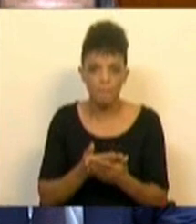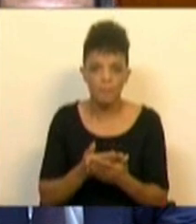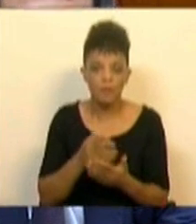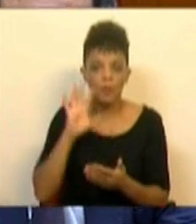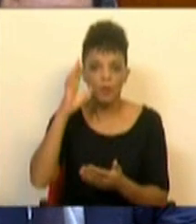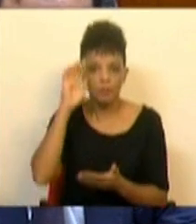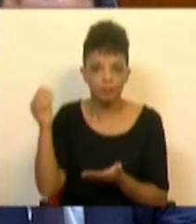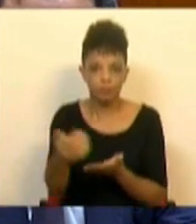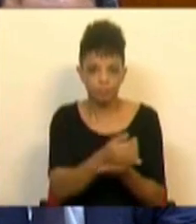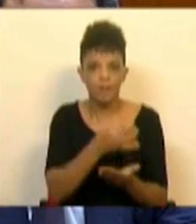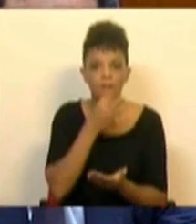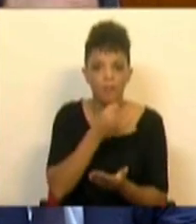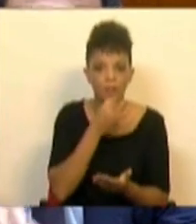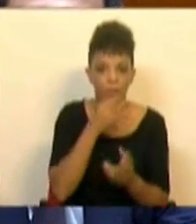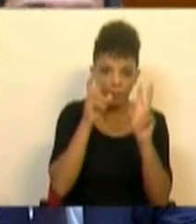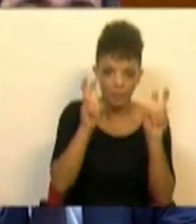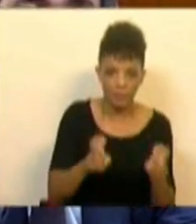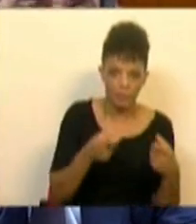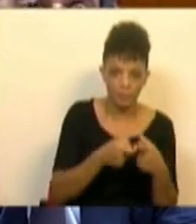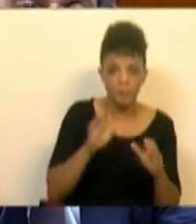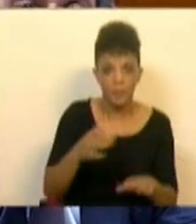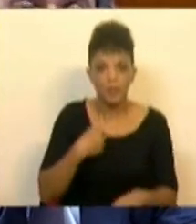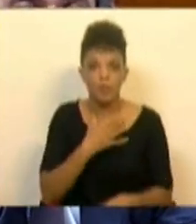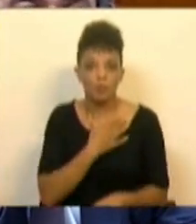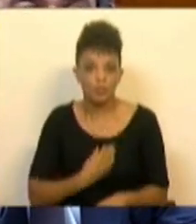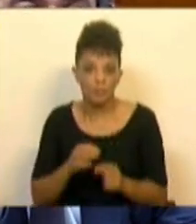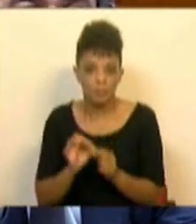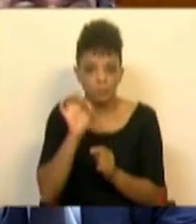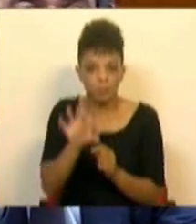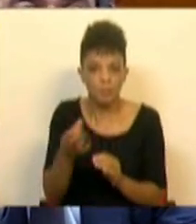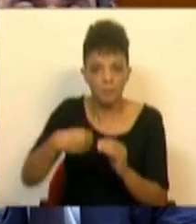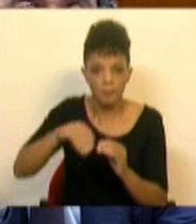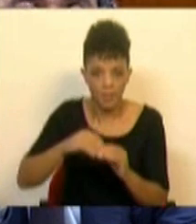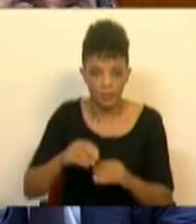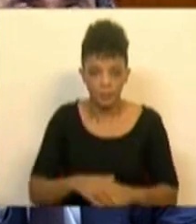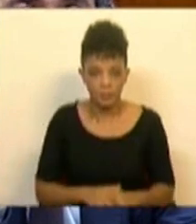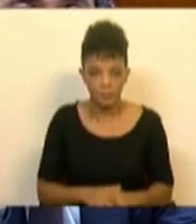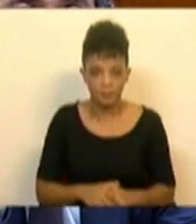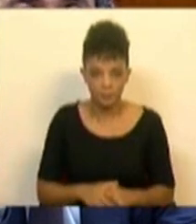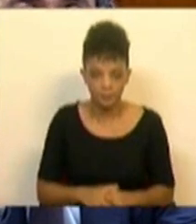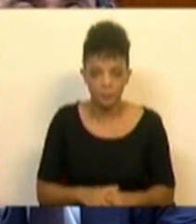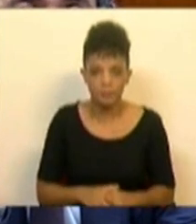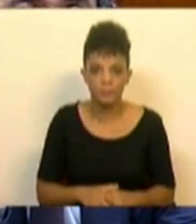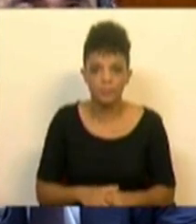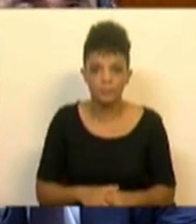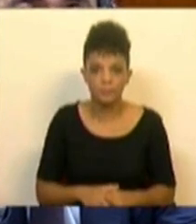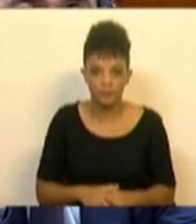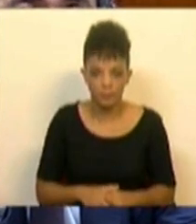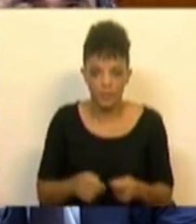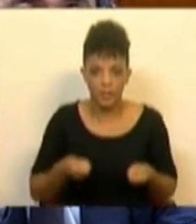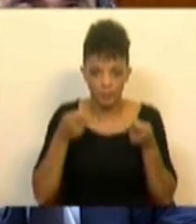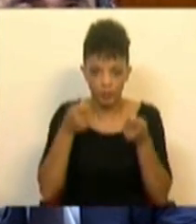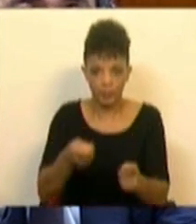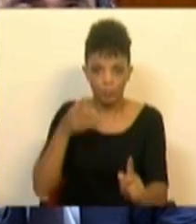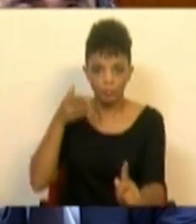na audição regimental de falar sobre essa matéria. Mas eu gostaria de adiantar mais, é que dentro do